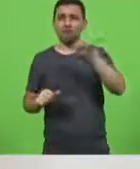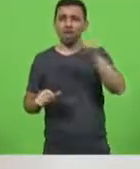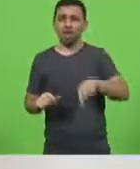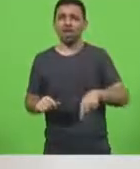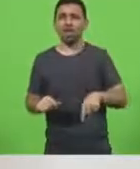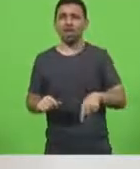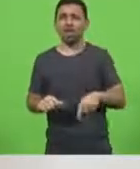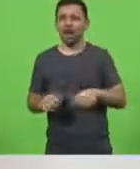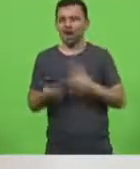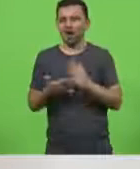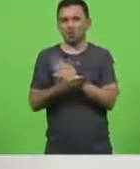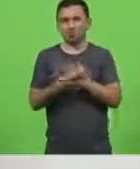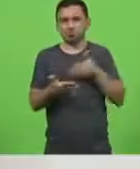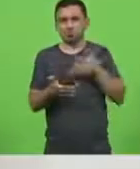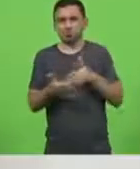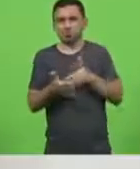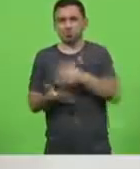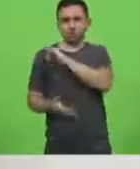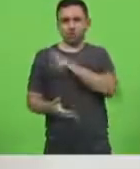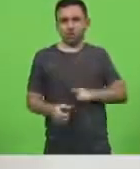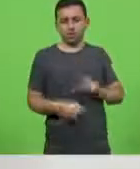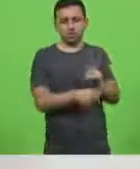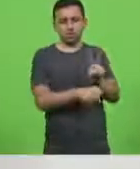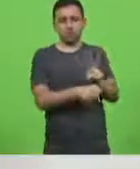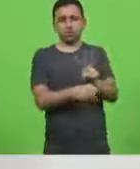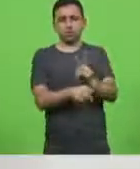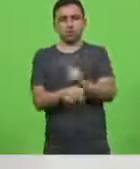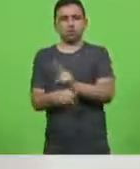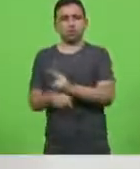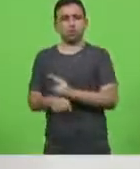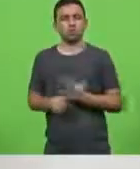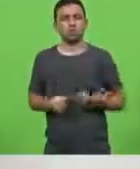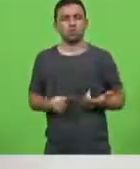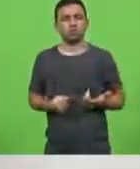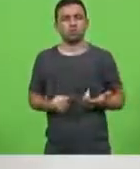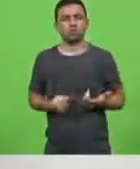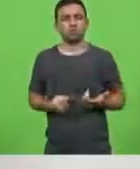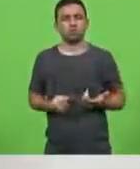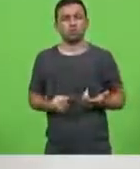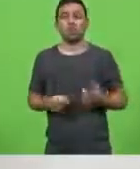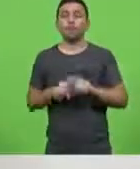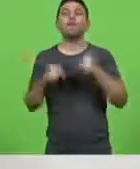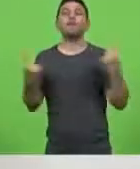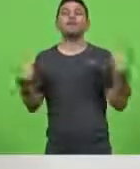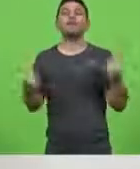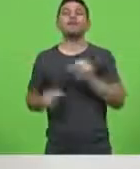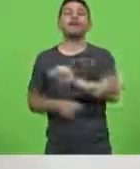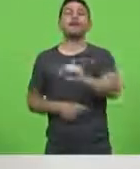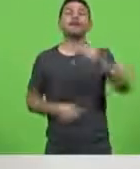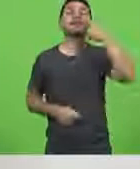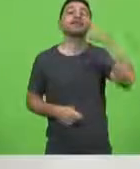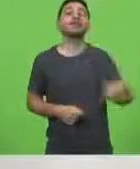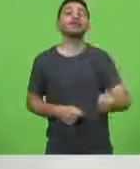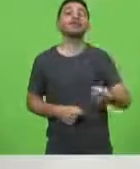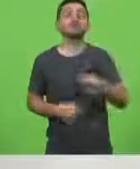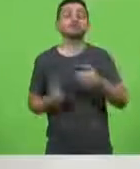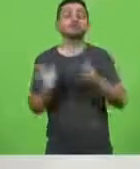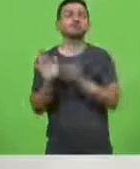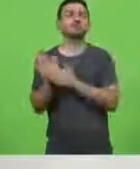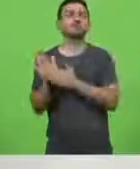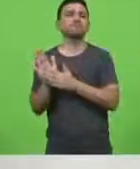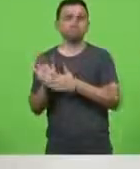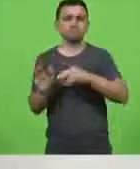intervencionistas onde o estado protege o mercado então eu deixo de novo a pergunta no ar a quem interessa isso vamos continuar